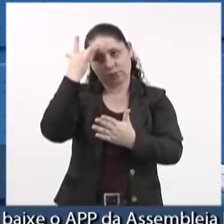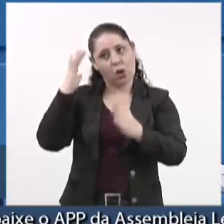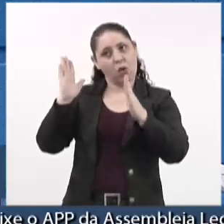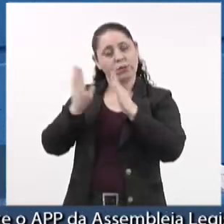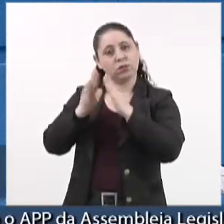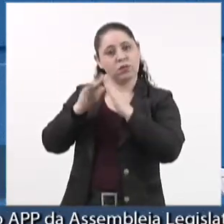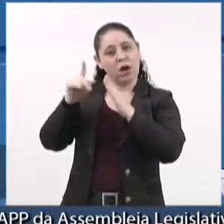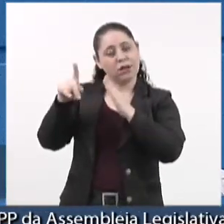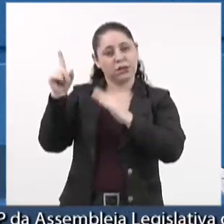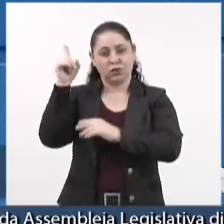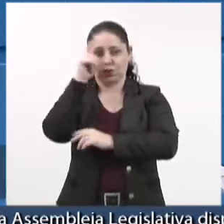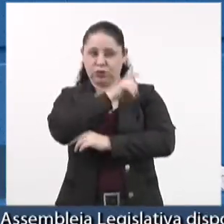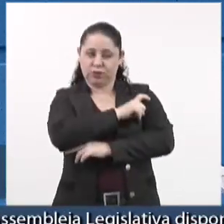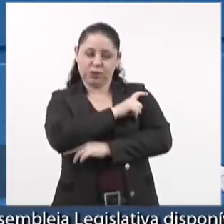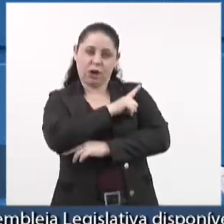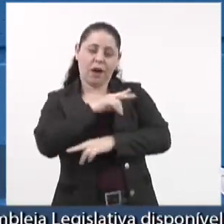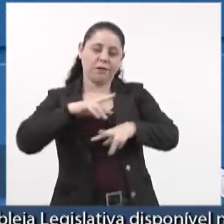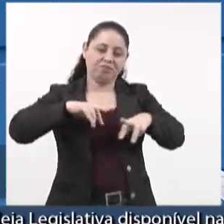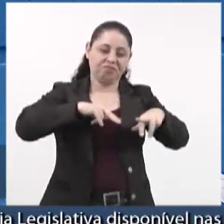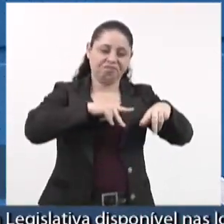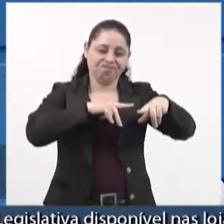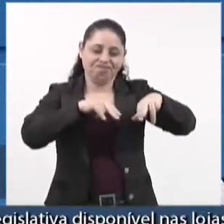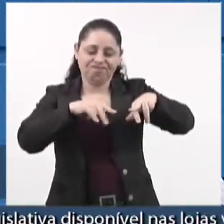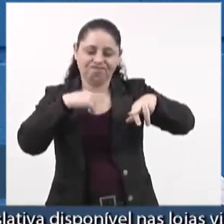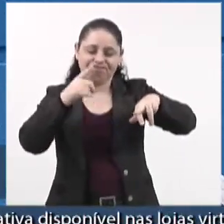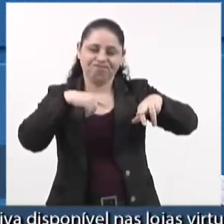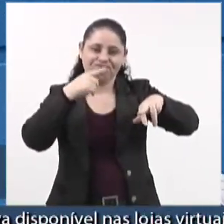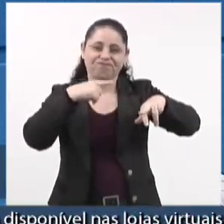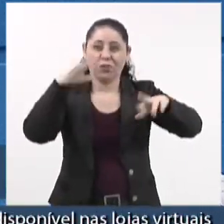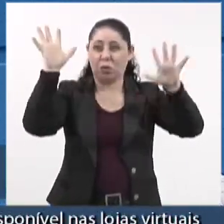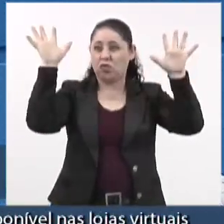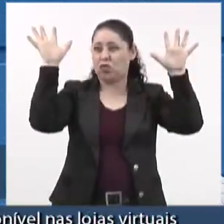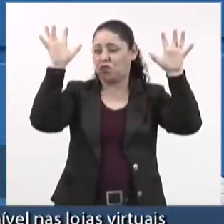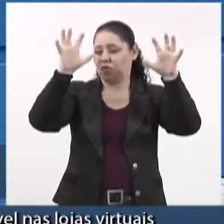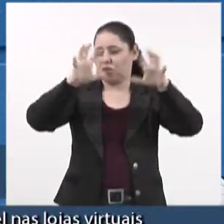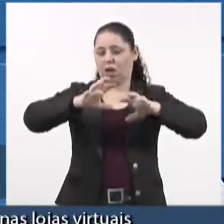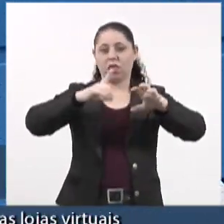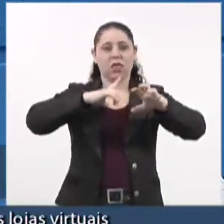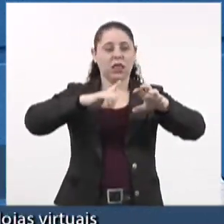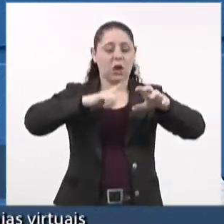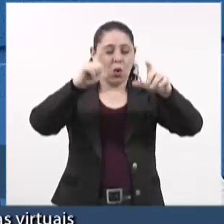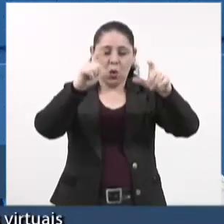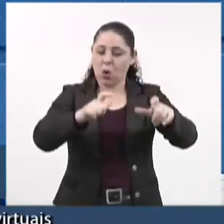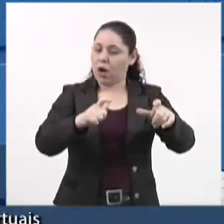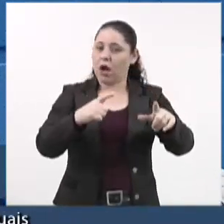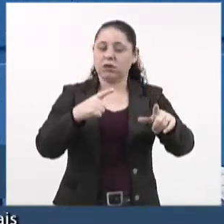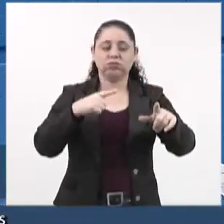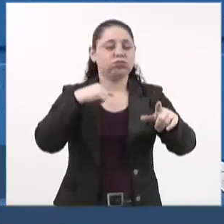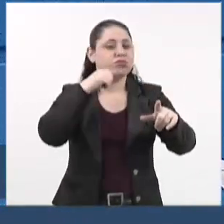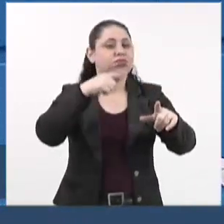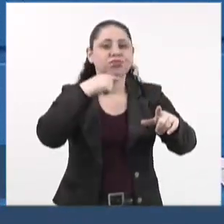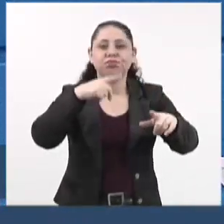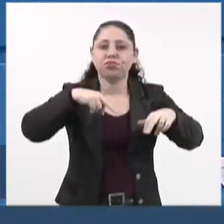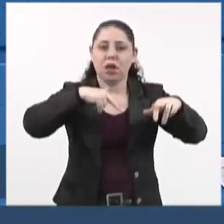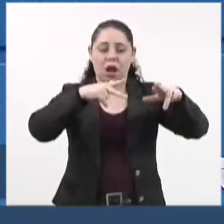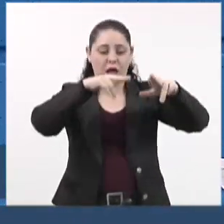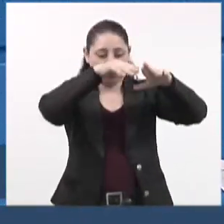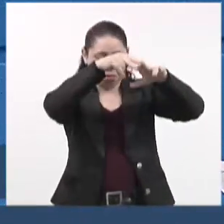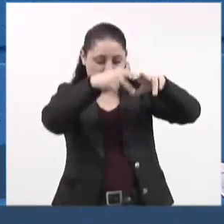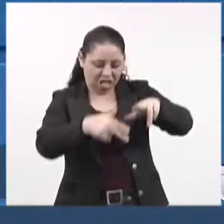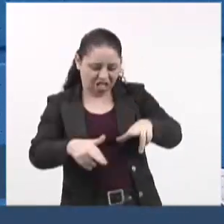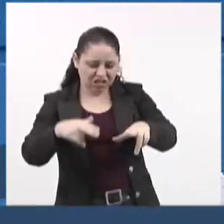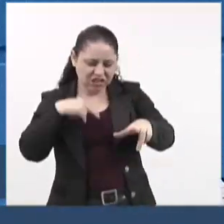dificuldade na trafegabilidade da rua. Devido a fortes chuvas que vêm acontecendo, o local encontra-se intransitável, cheio de valetas,